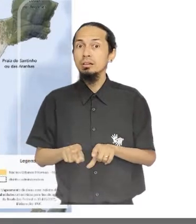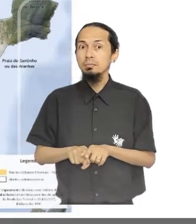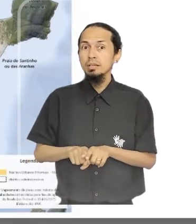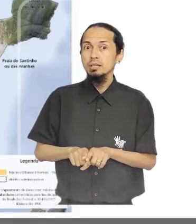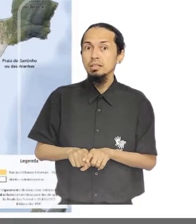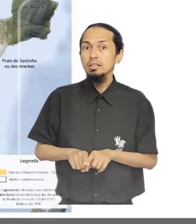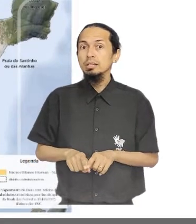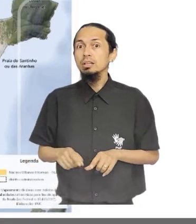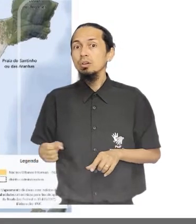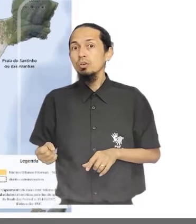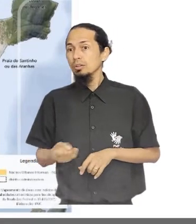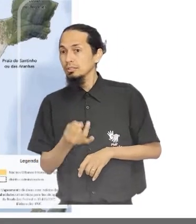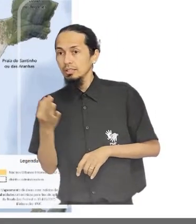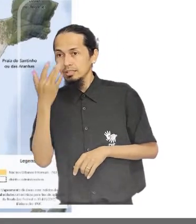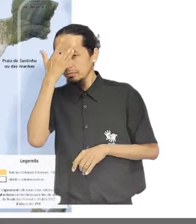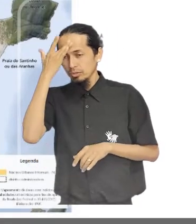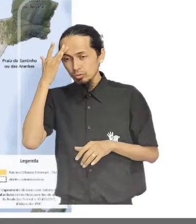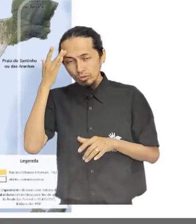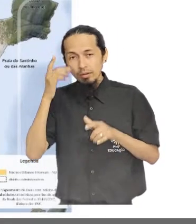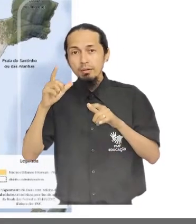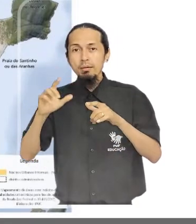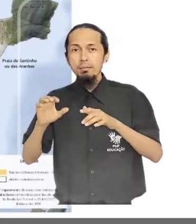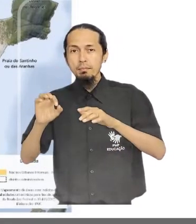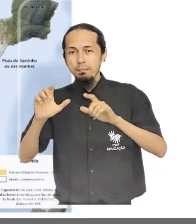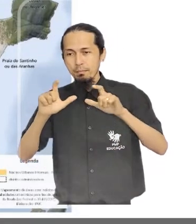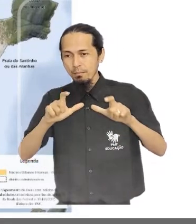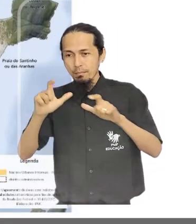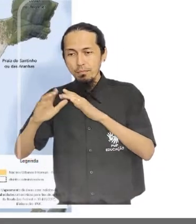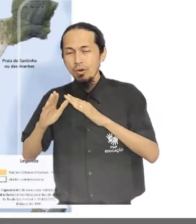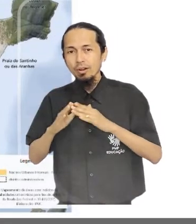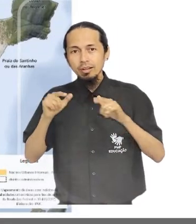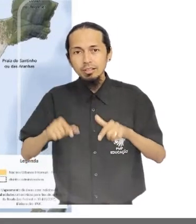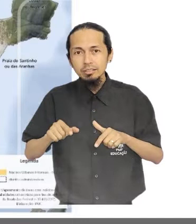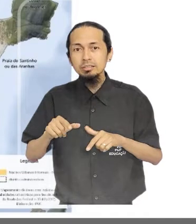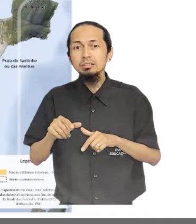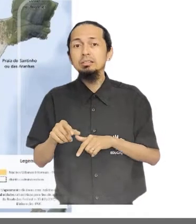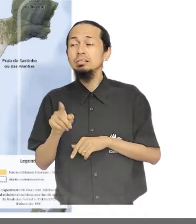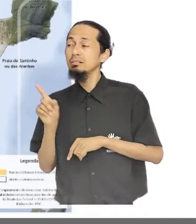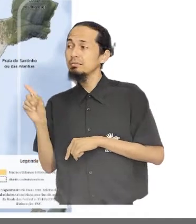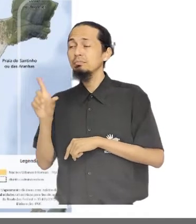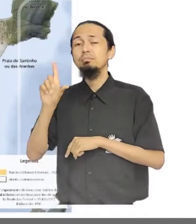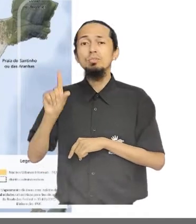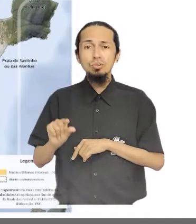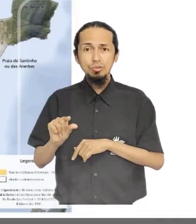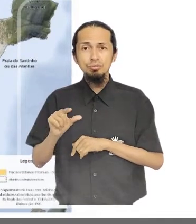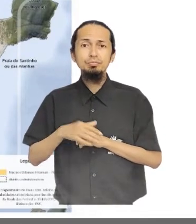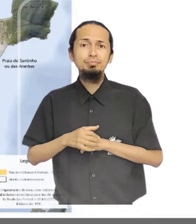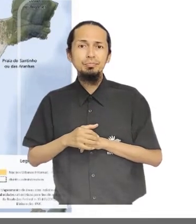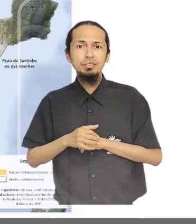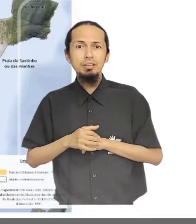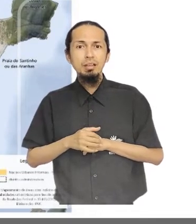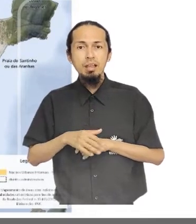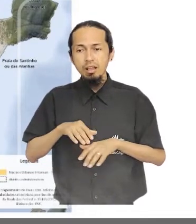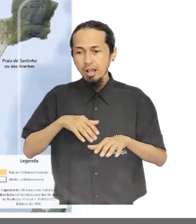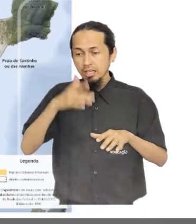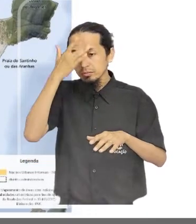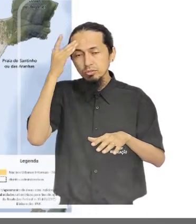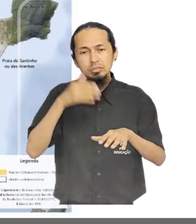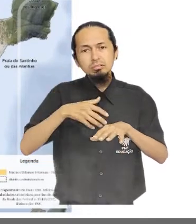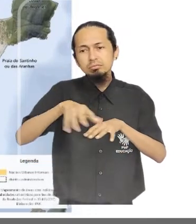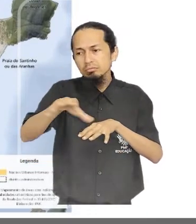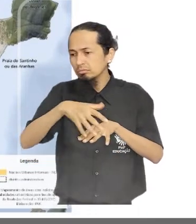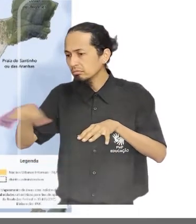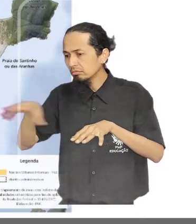baixa densidade urbana, com cerca de 35,68 habitantes por hectare. Esse espalhamento